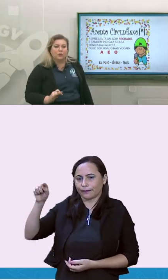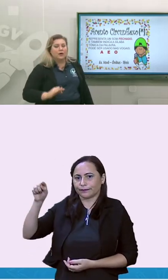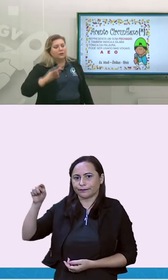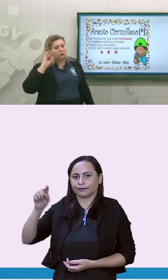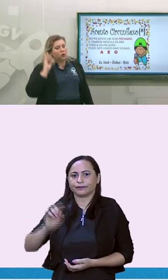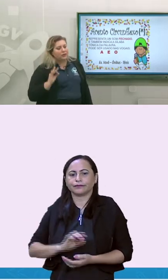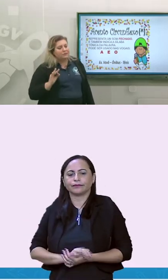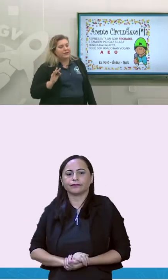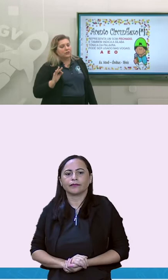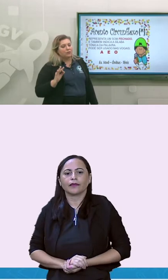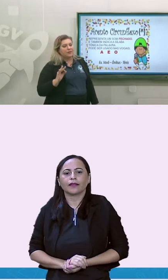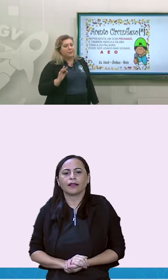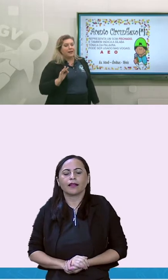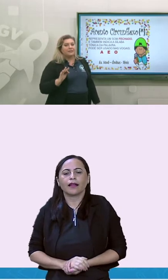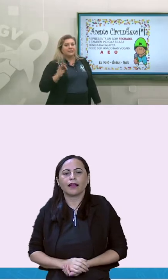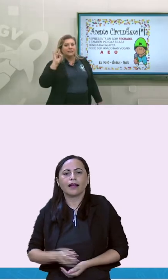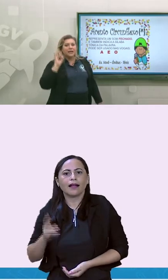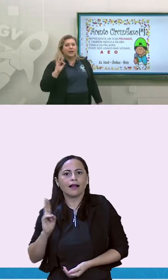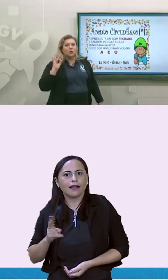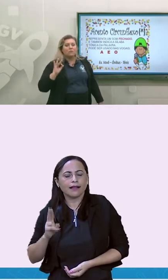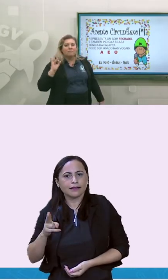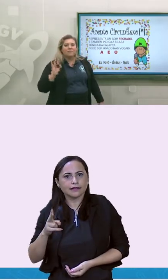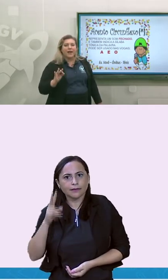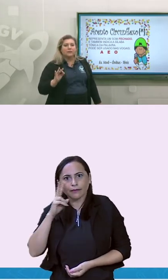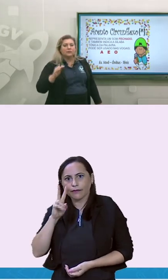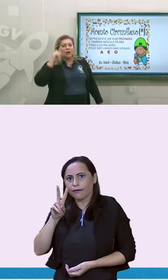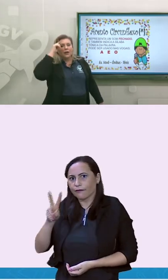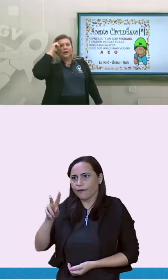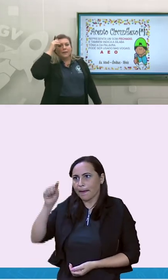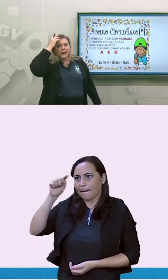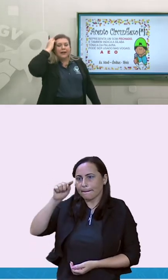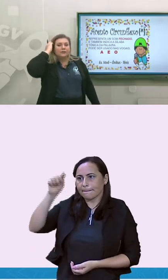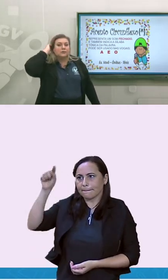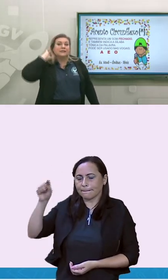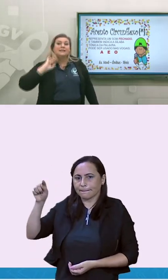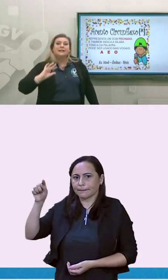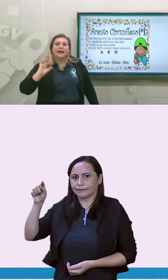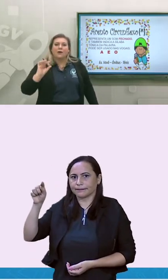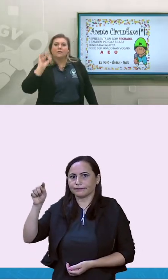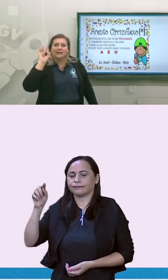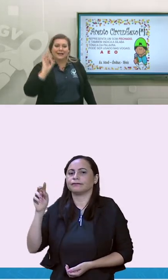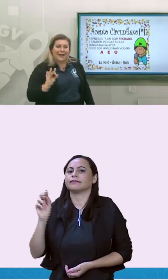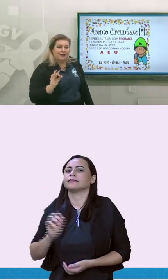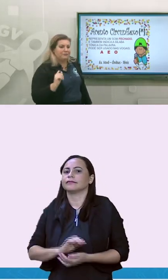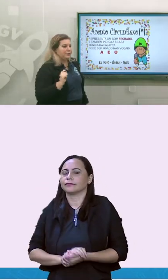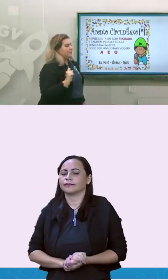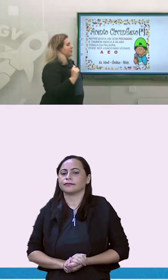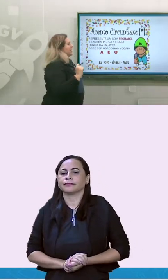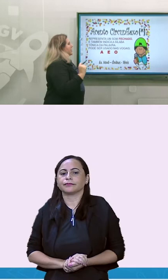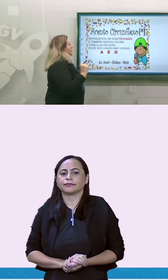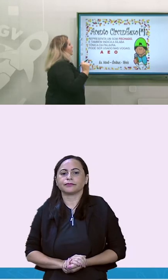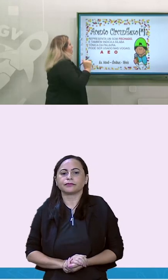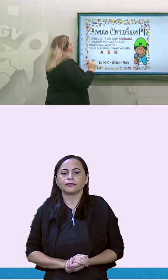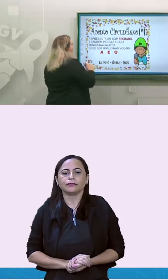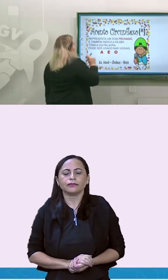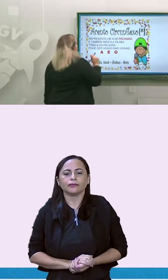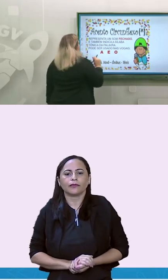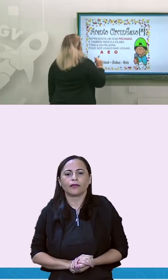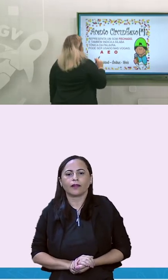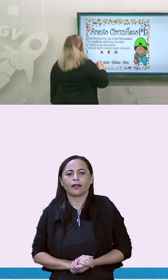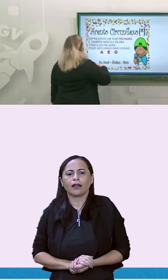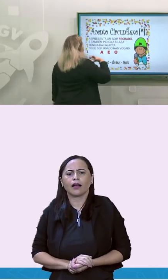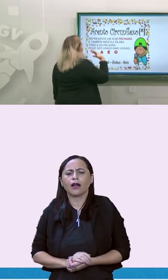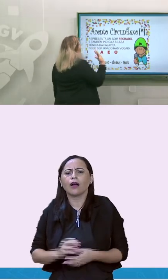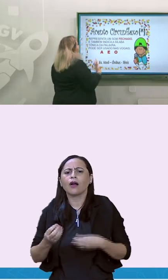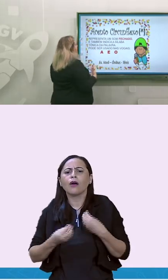Circunflexo. Toda vez que eu ouvi a palavra circunflexo, lembra lá do sinal gráfico. E como ele se